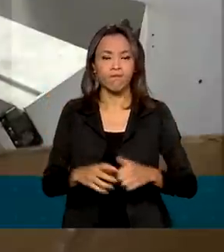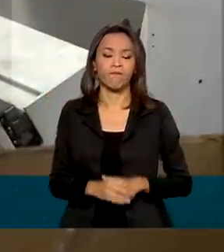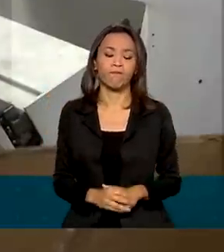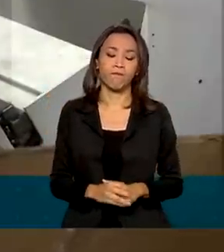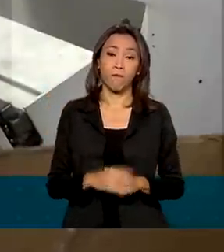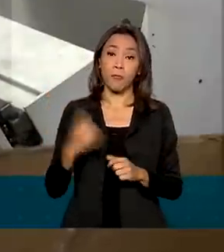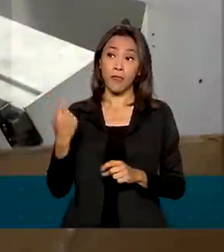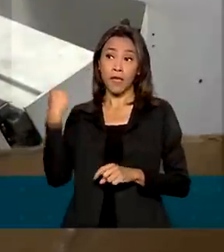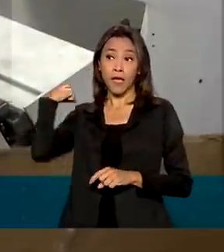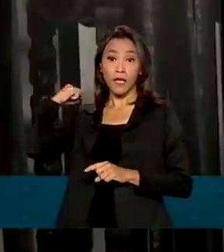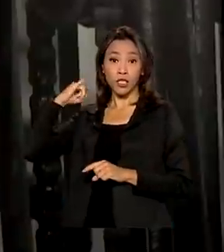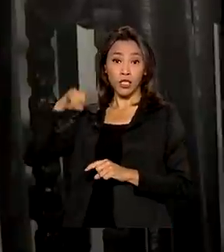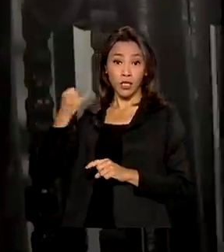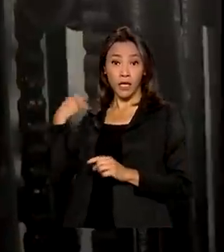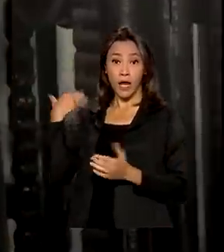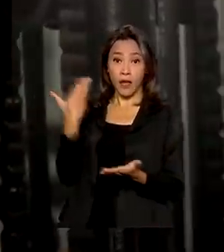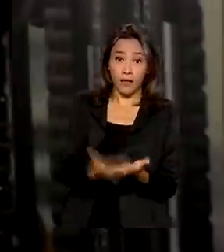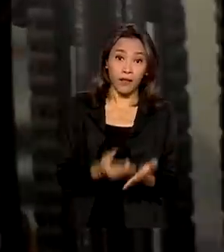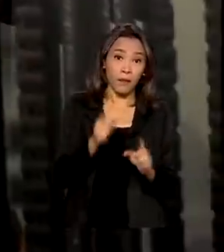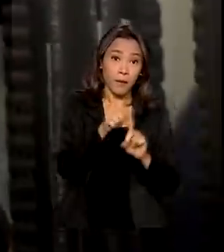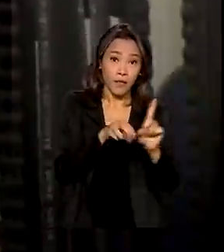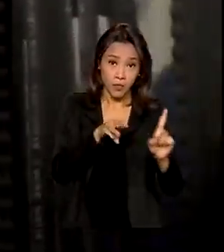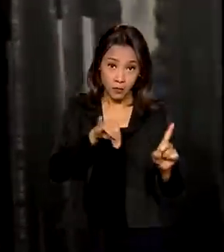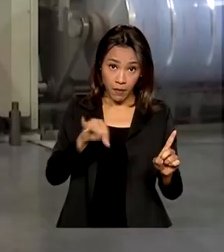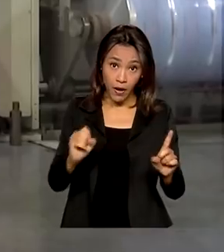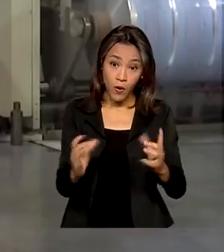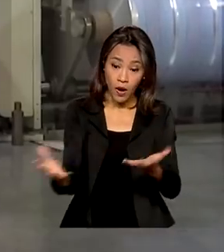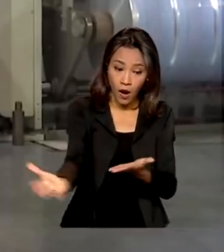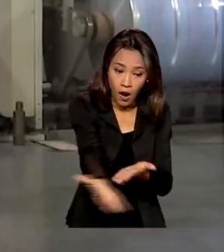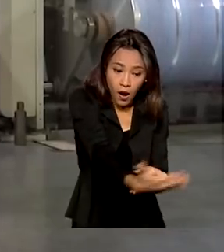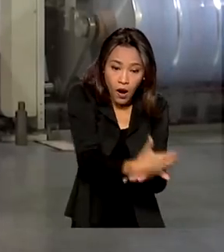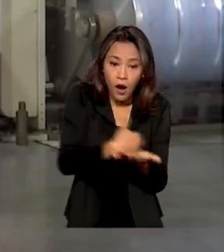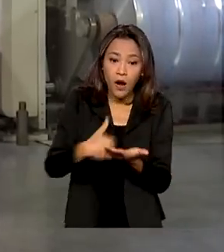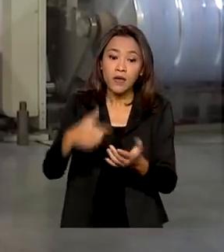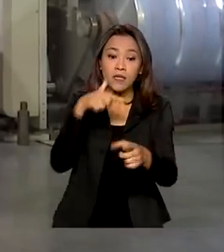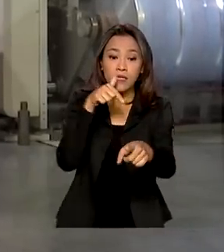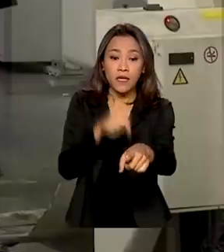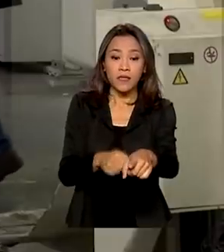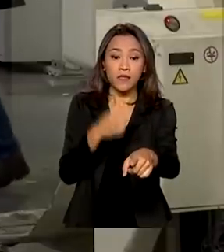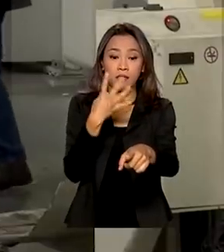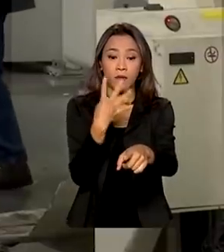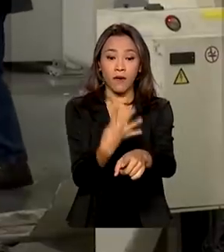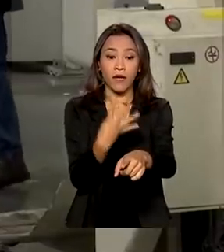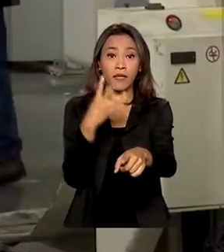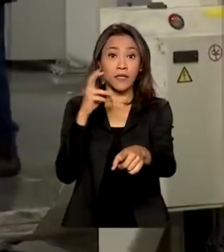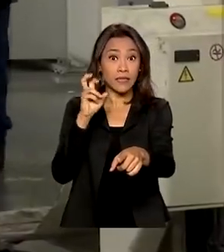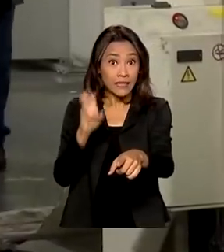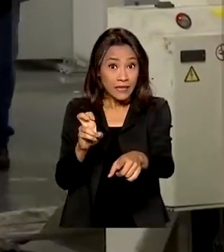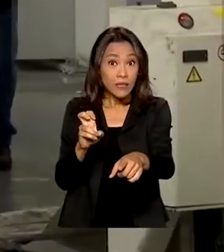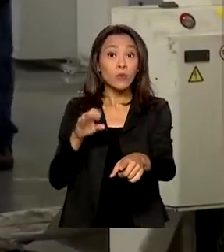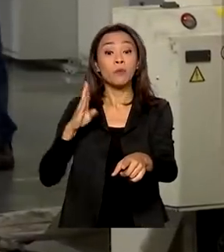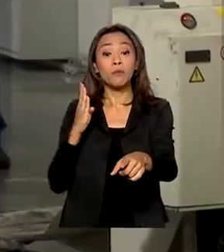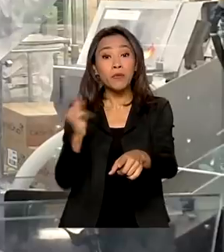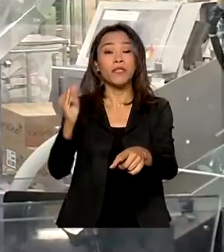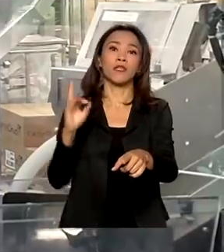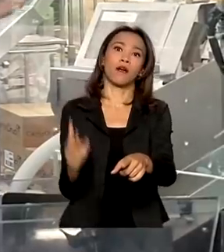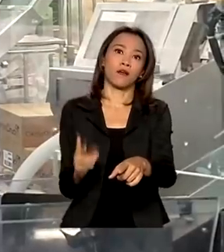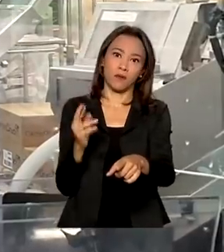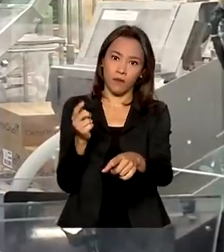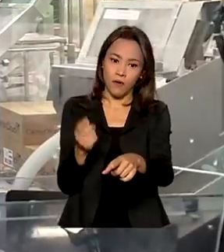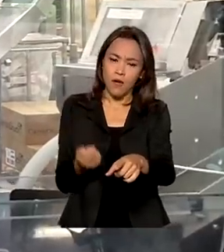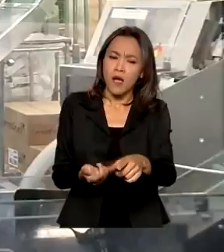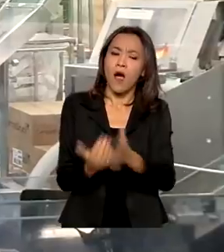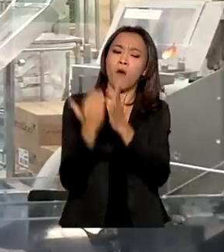De janeiro a maio, o total arrecadado chegou a quase 745 bilhões de reais. Cresceu mais de